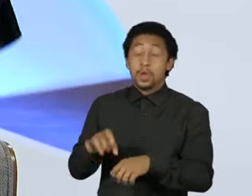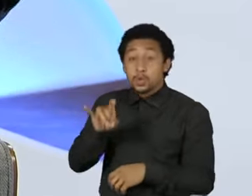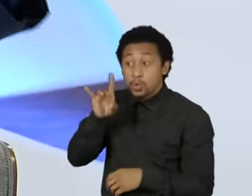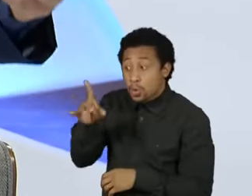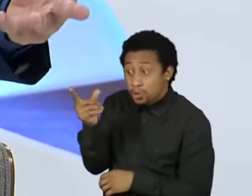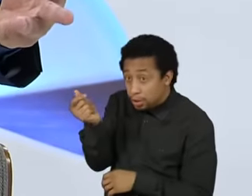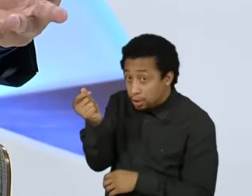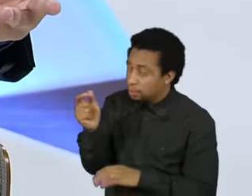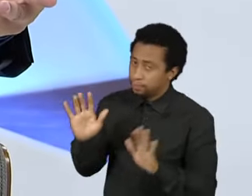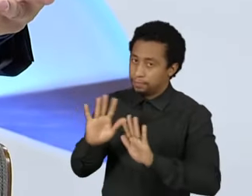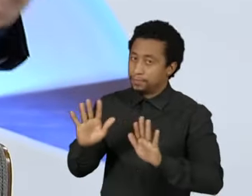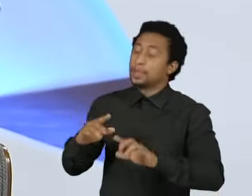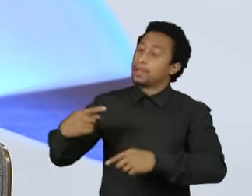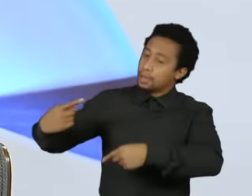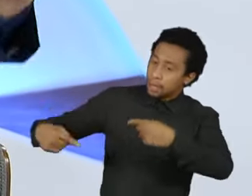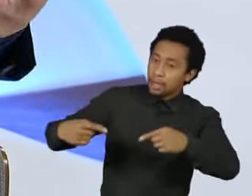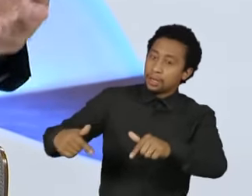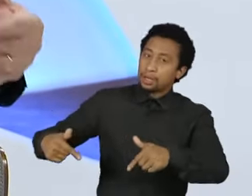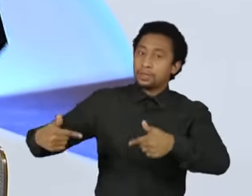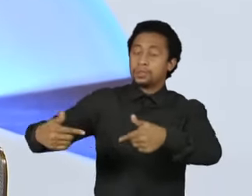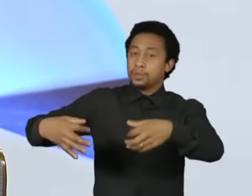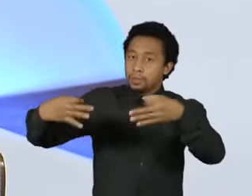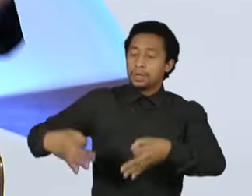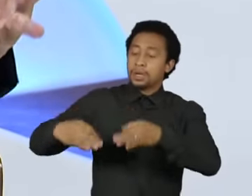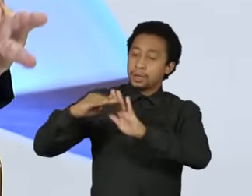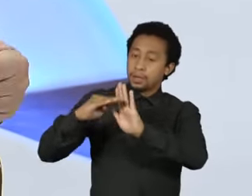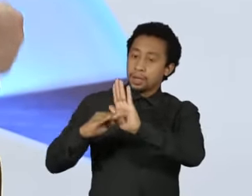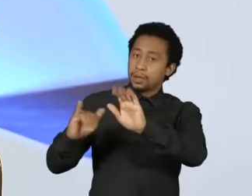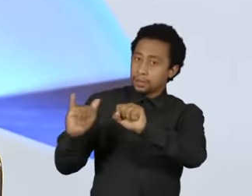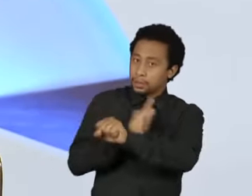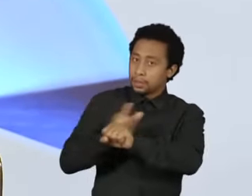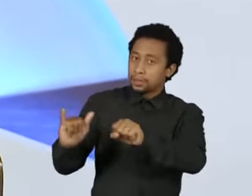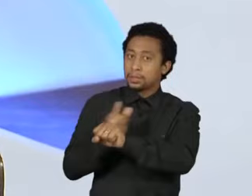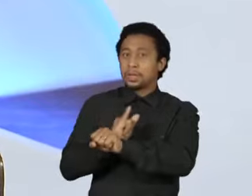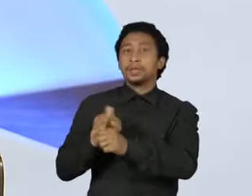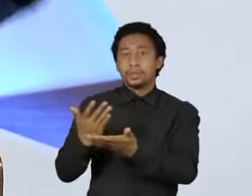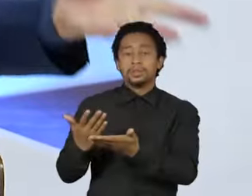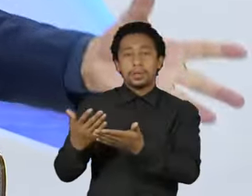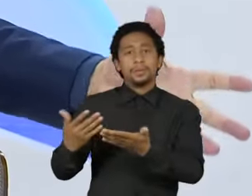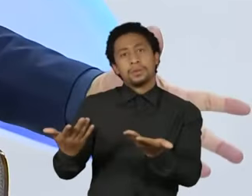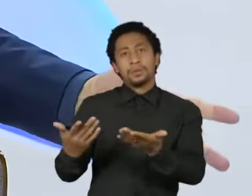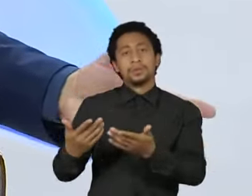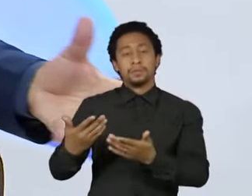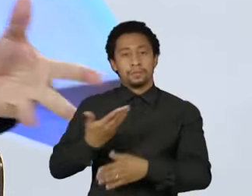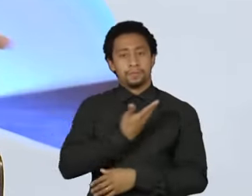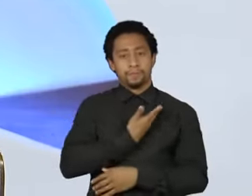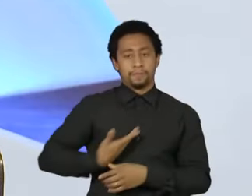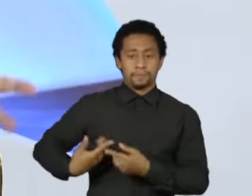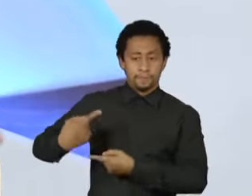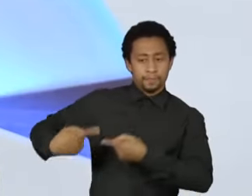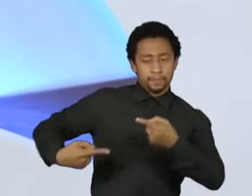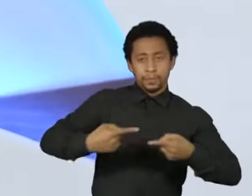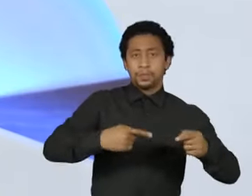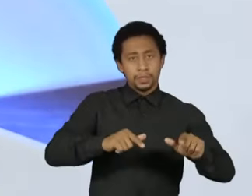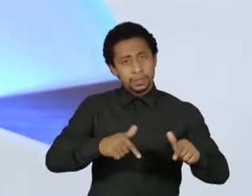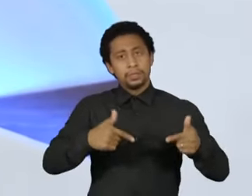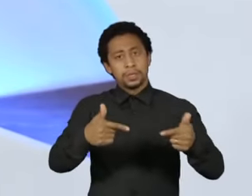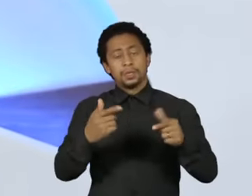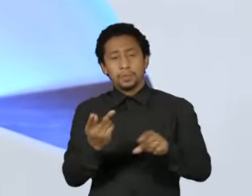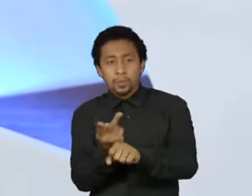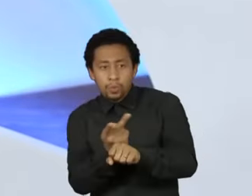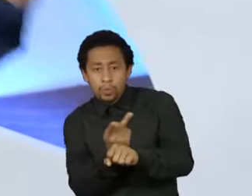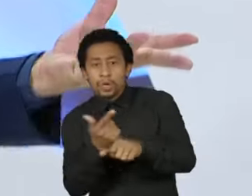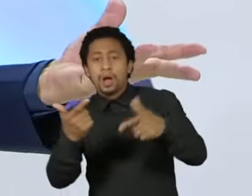é política pública, bem desenhada, bem elaborada, buscando evidências e assim por diante.